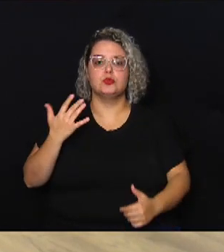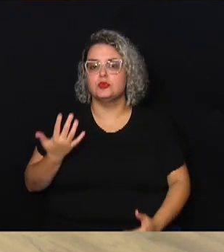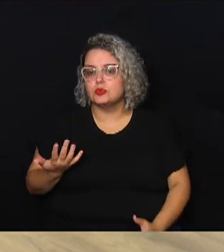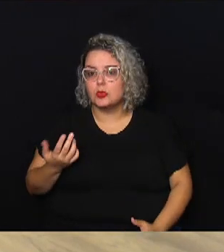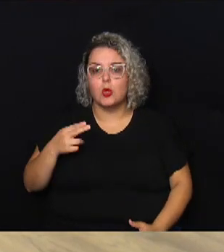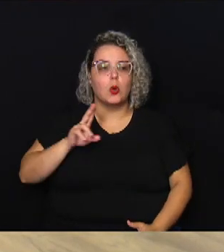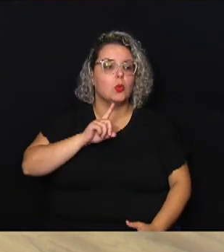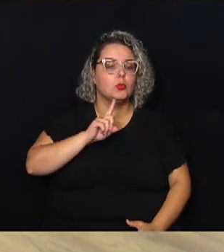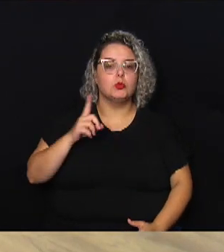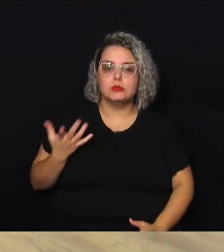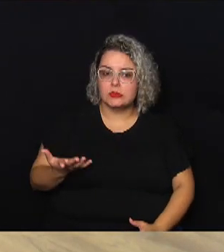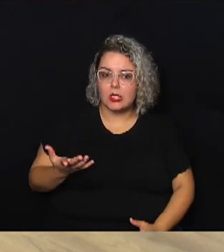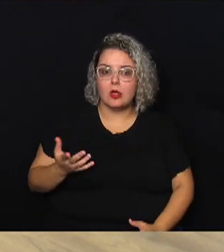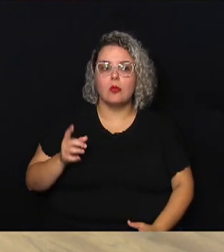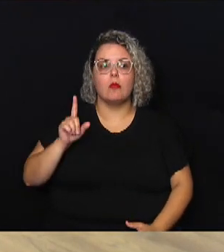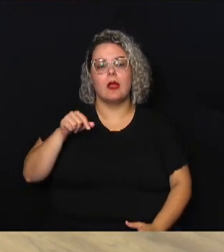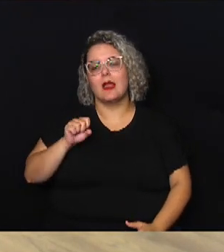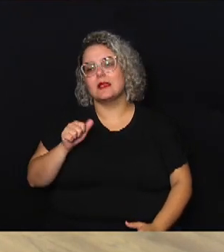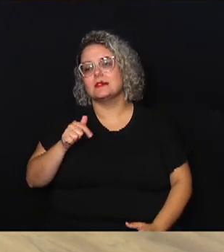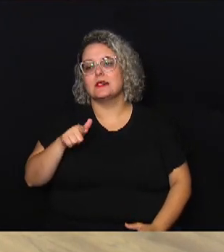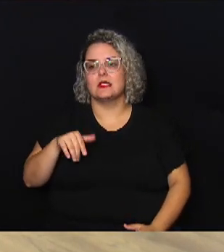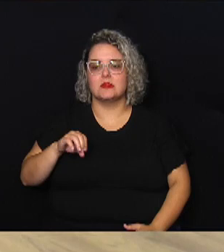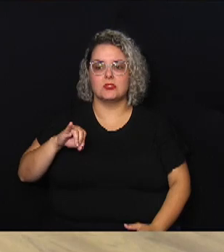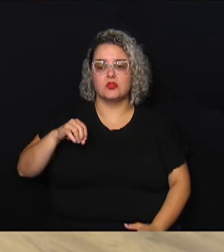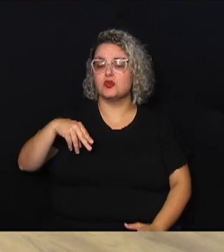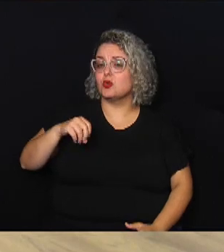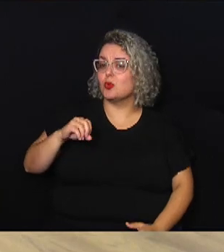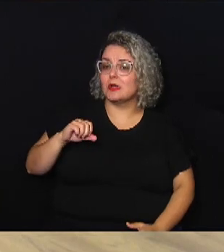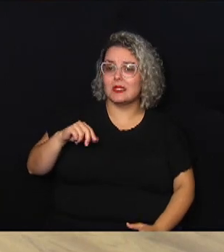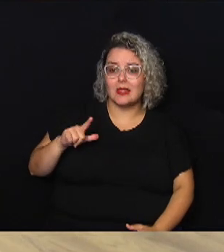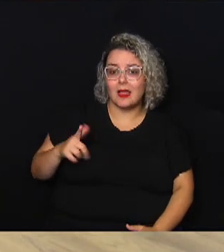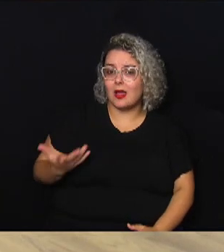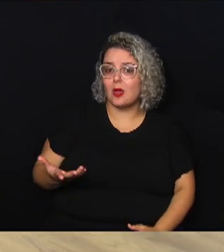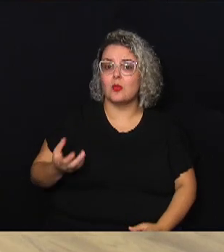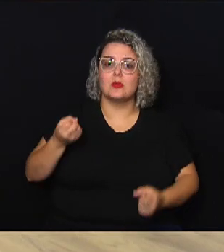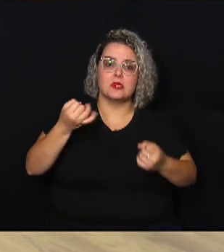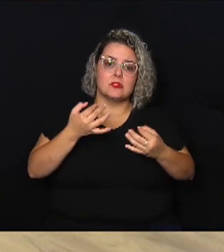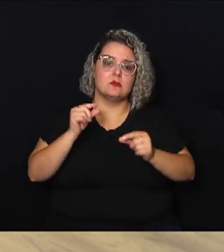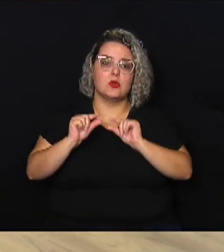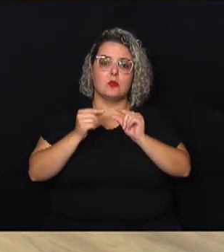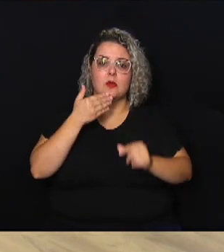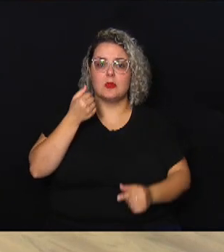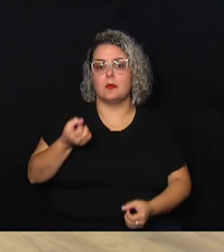não isso é sazonal explica um pouquinho melhor para a gente seja bem-vinda.